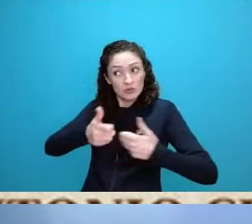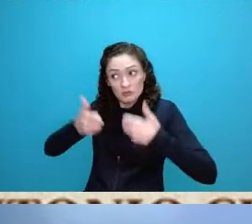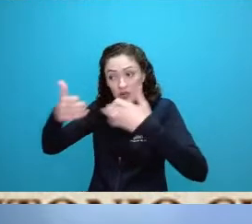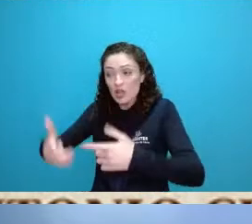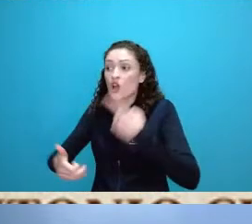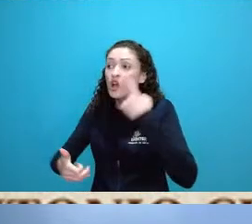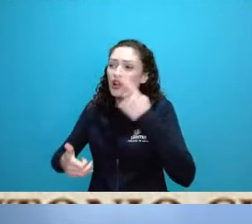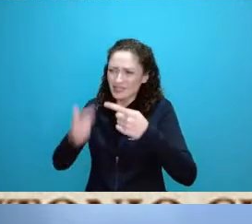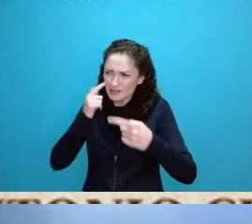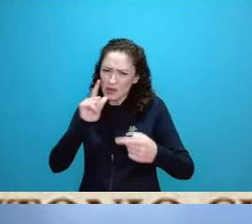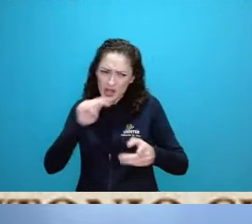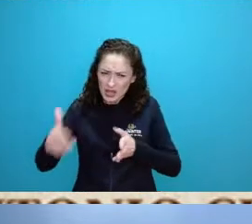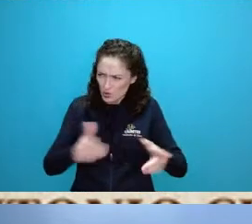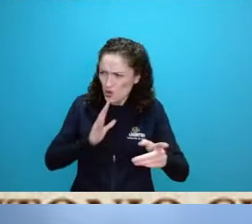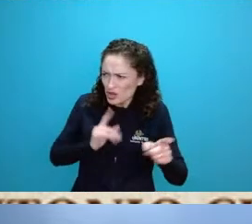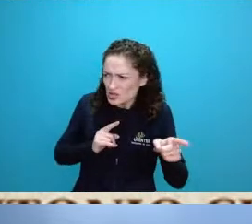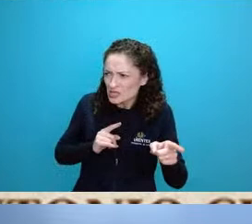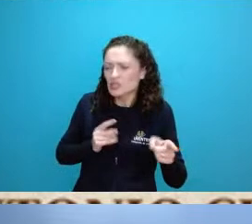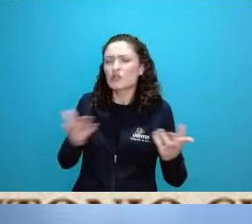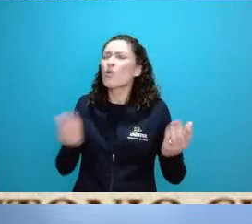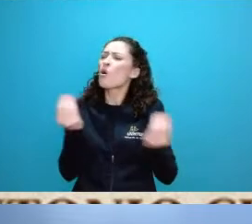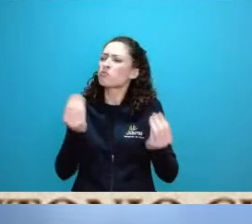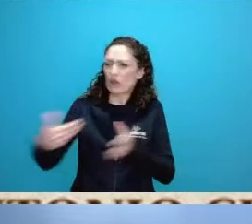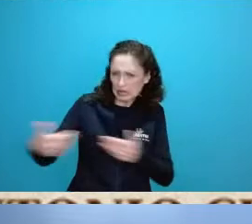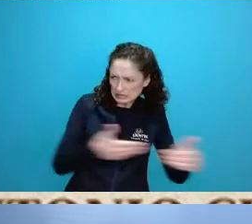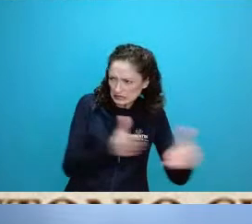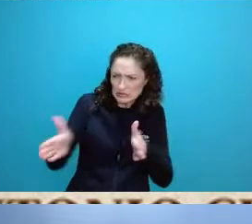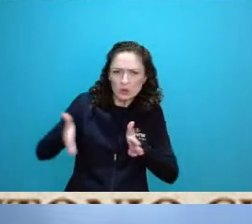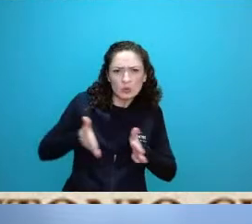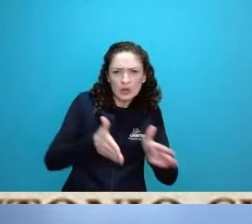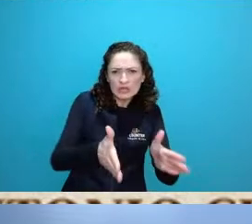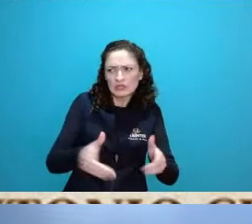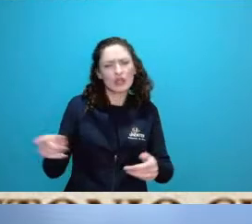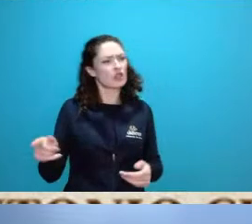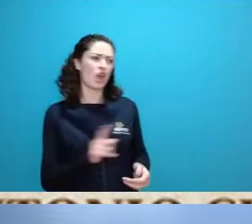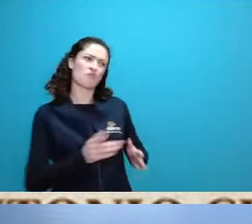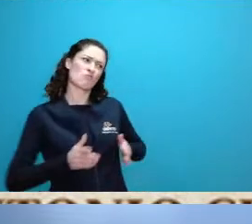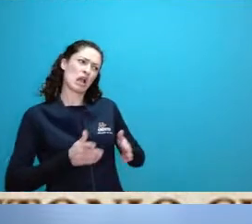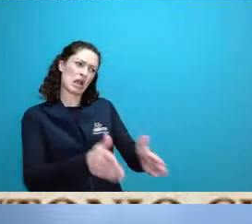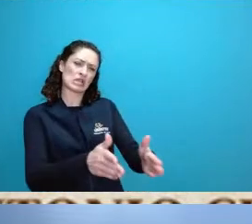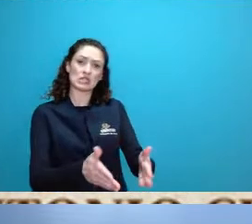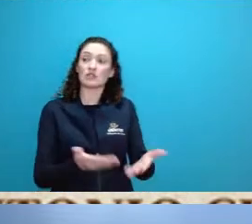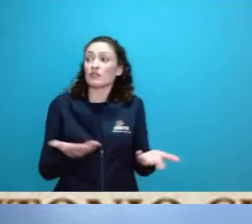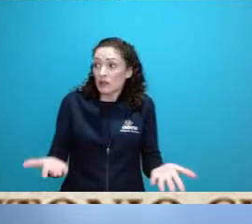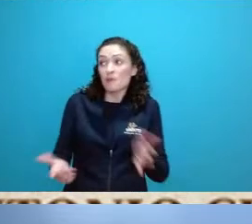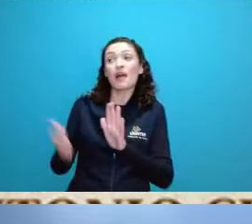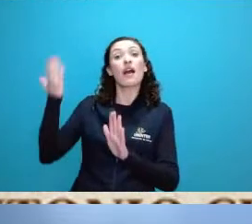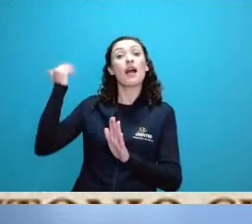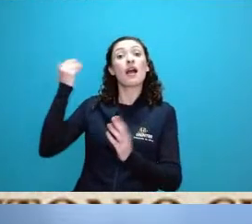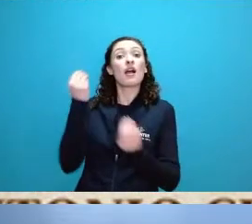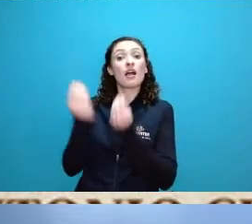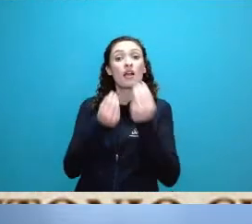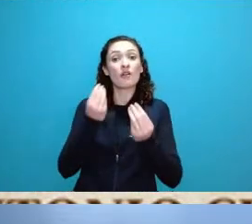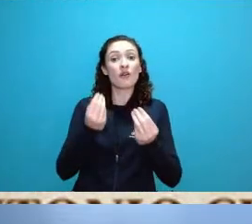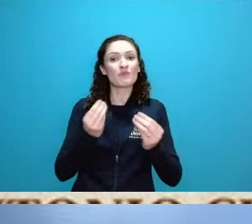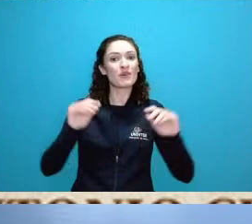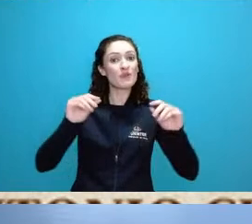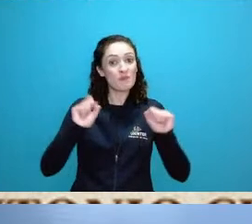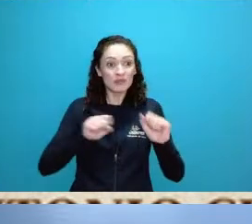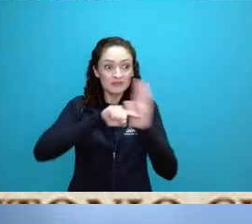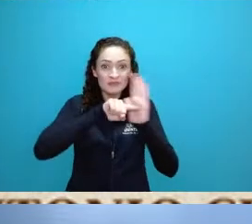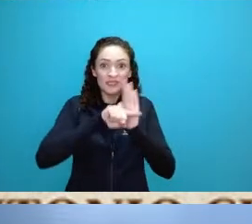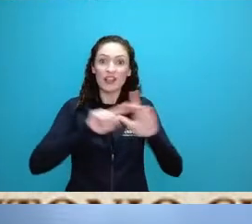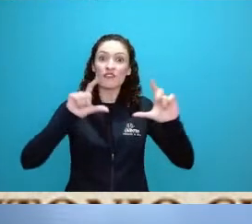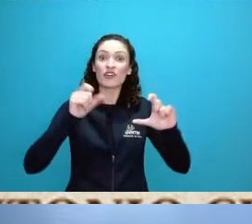cartas topográficas fotografias aéreas às dos municípios que são de datas anteriores a essa